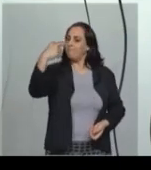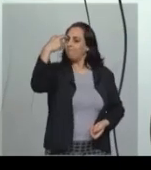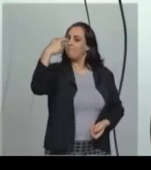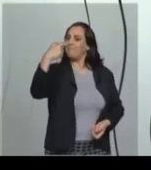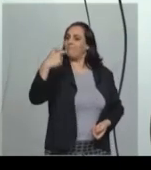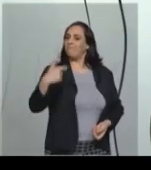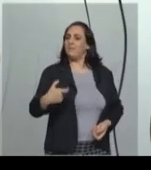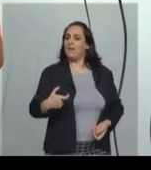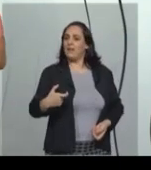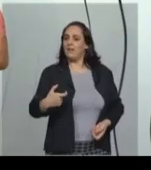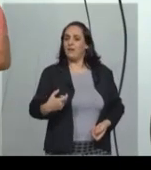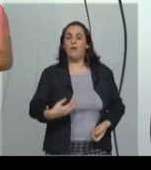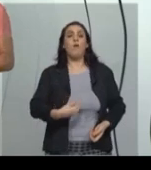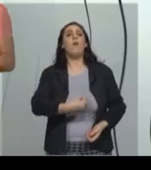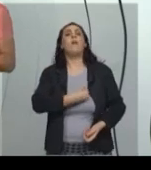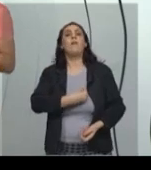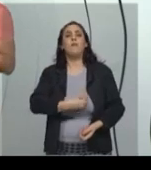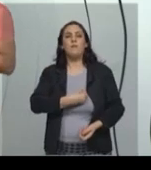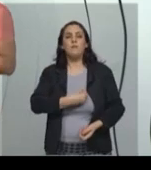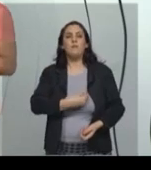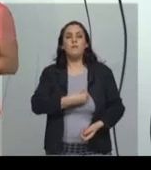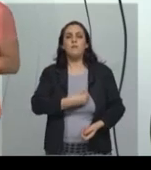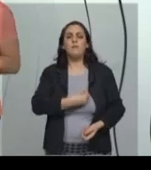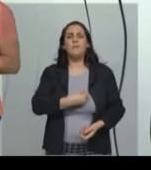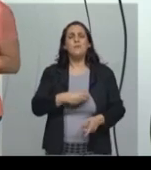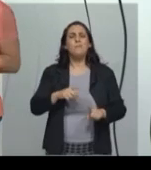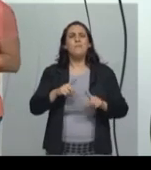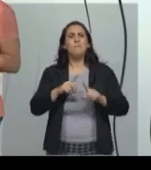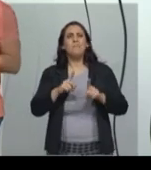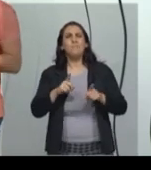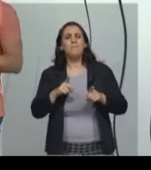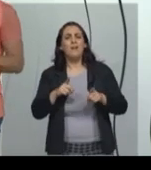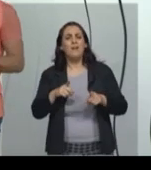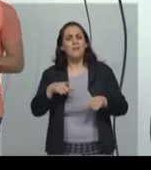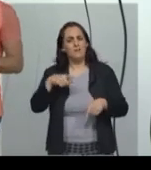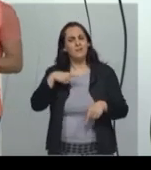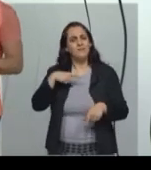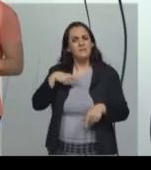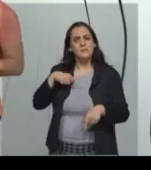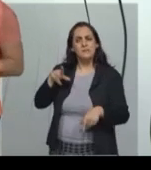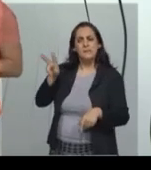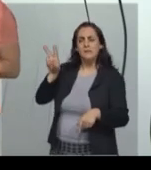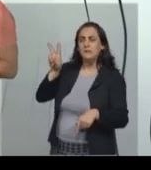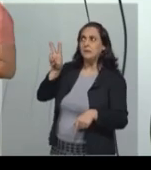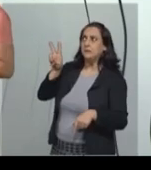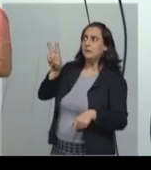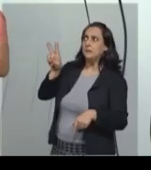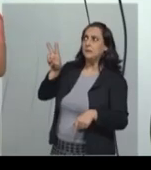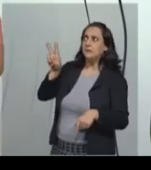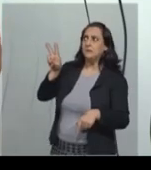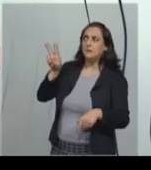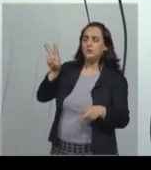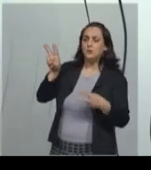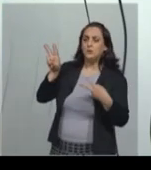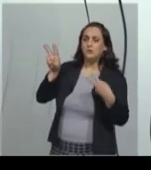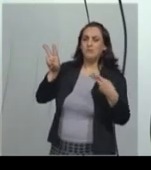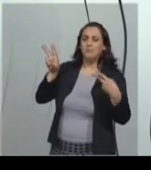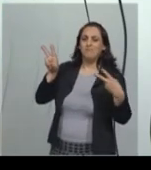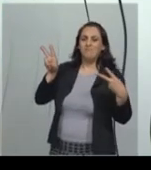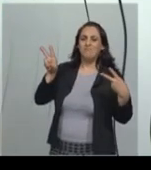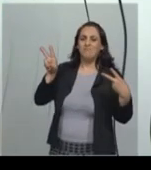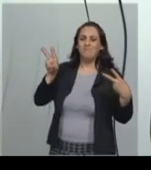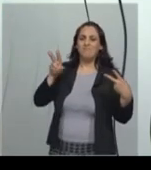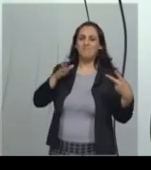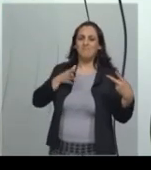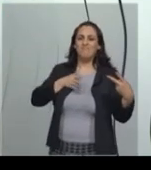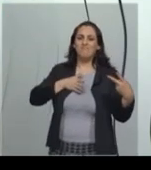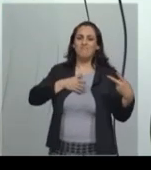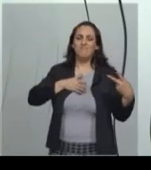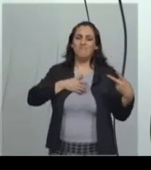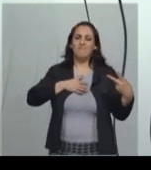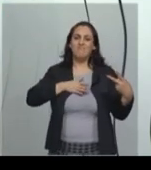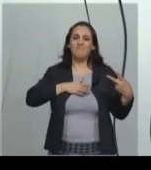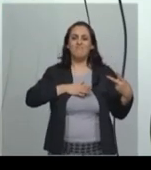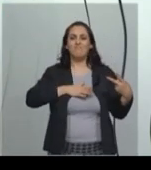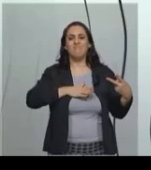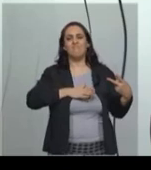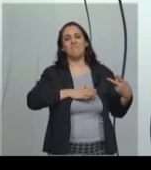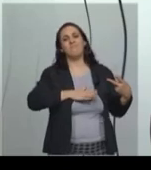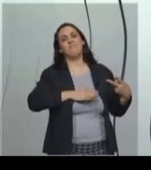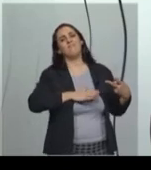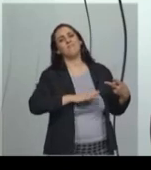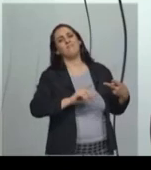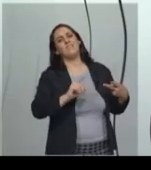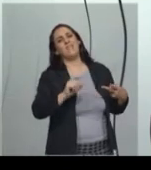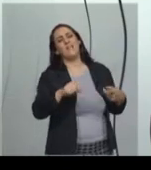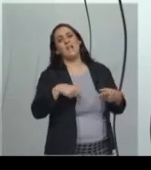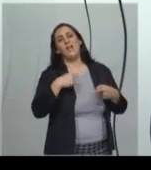eu não gosto. O que que eu não gosto muito na cidade? Essa verticalização. A gente tem